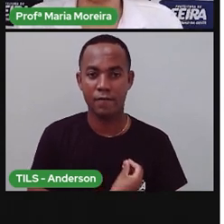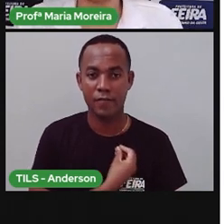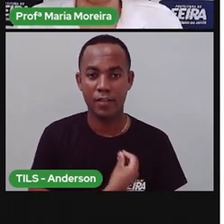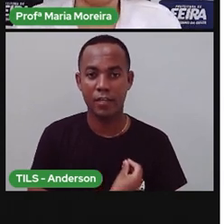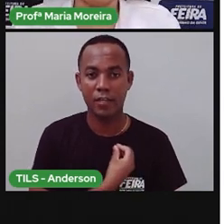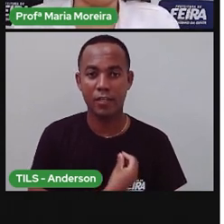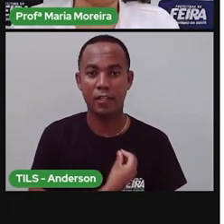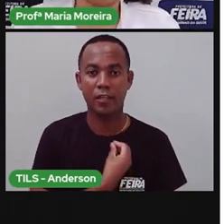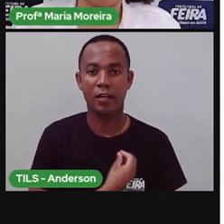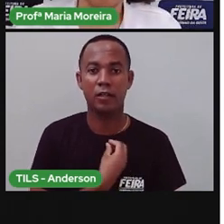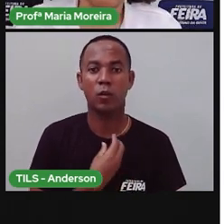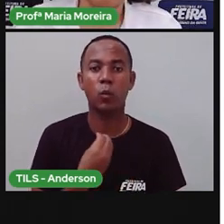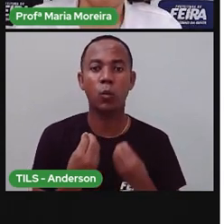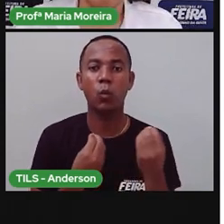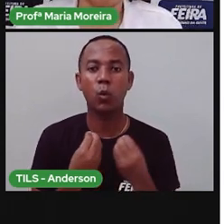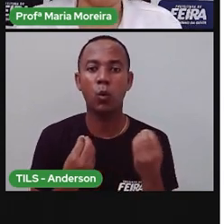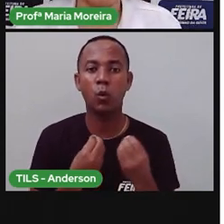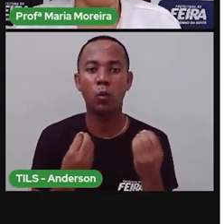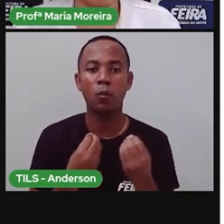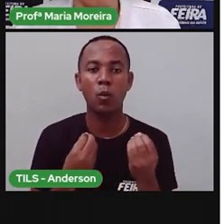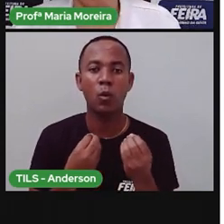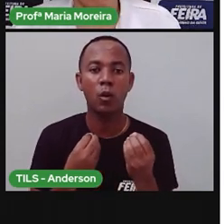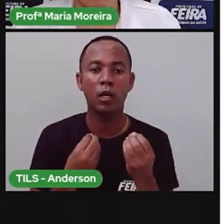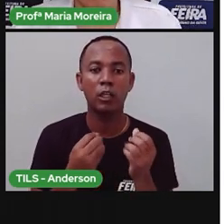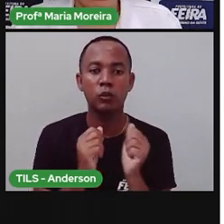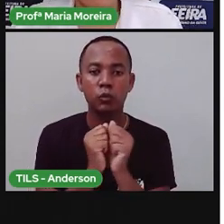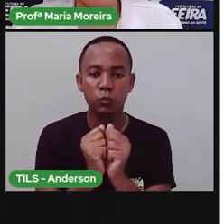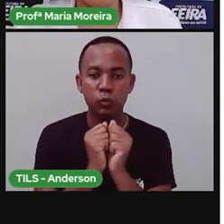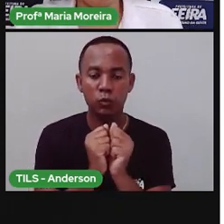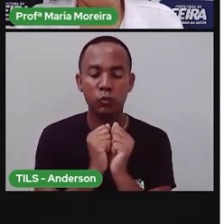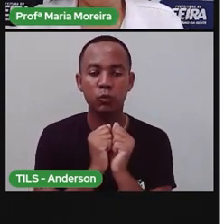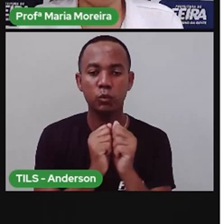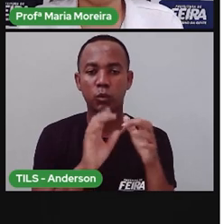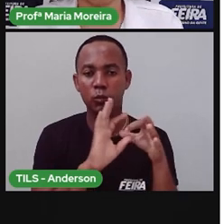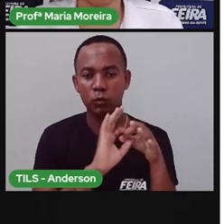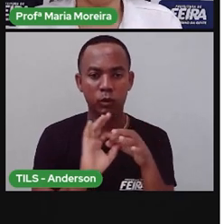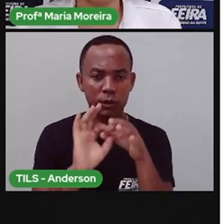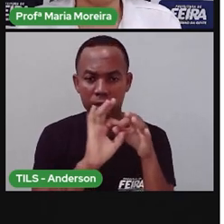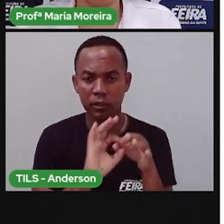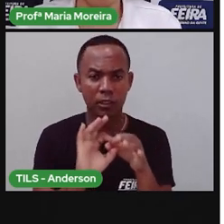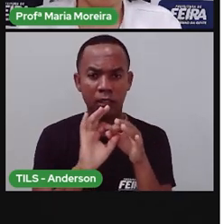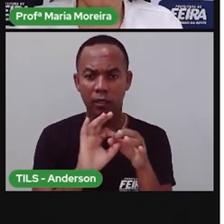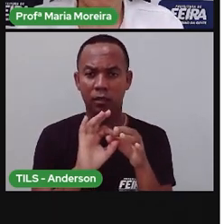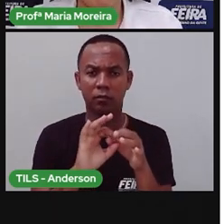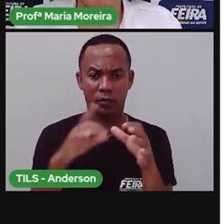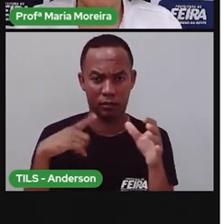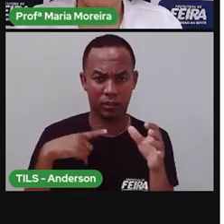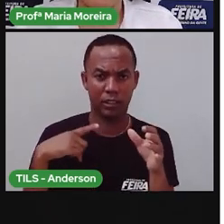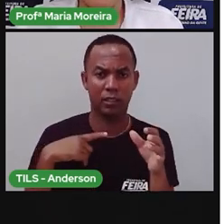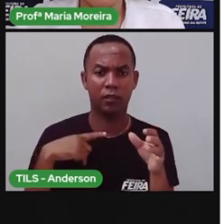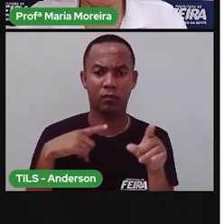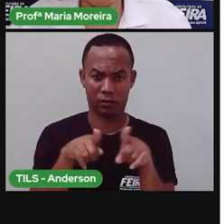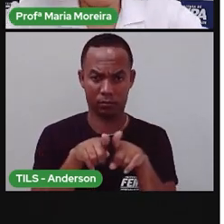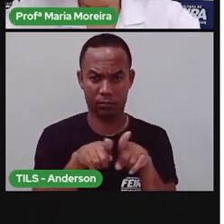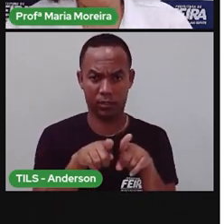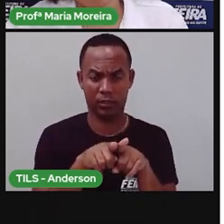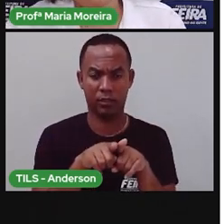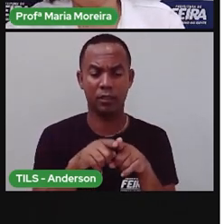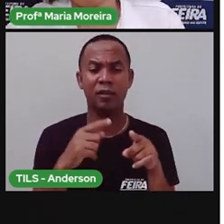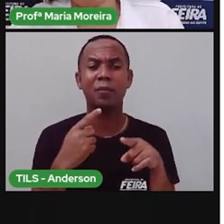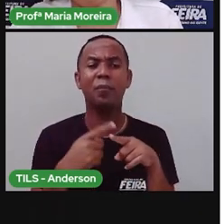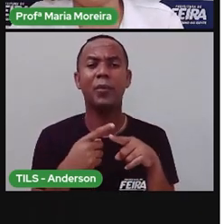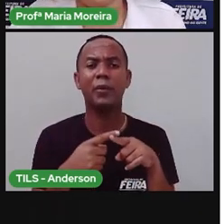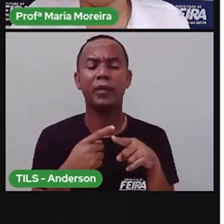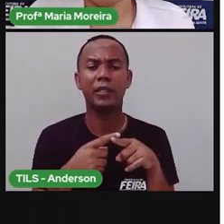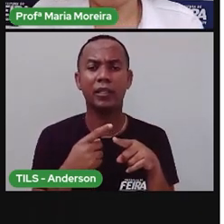né? Eles se relacionam com outros seres vivos. E também com os componentes não vivos do ambiente. Por que a Pró tá